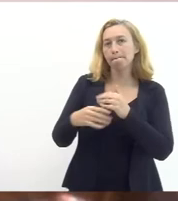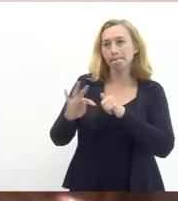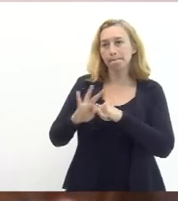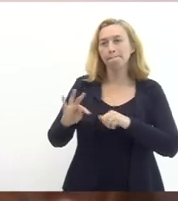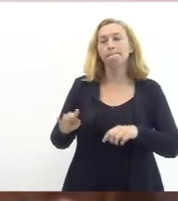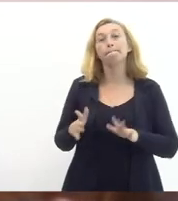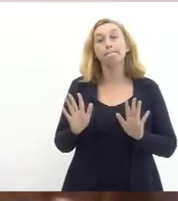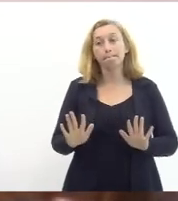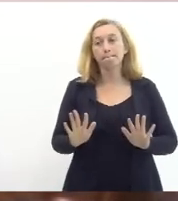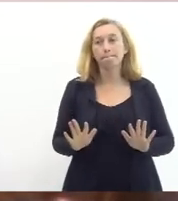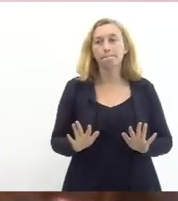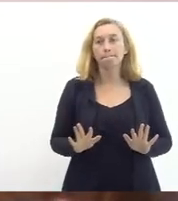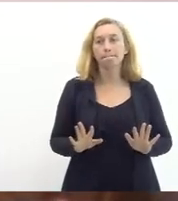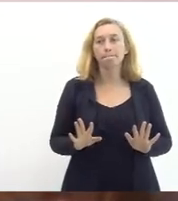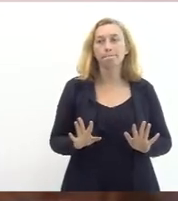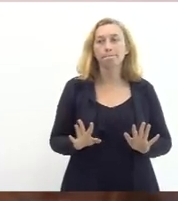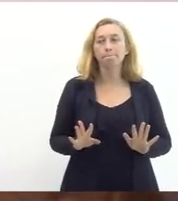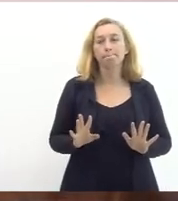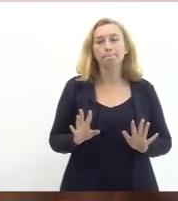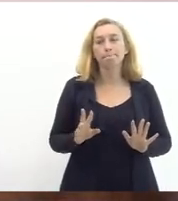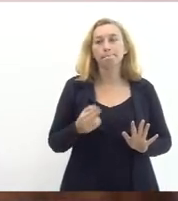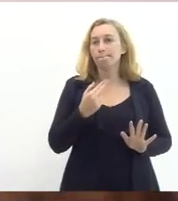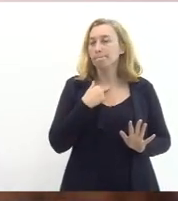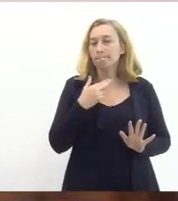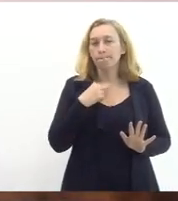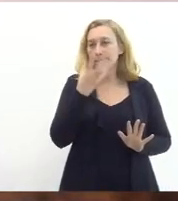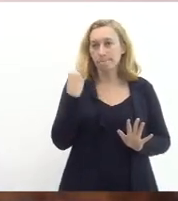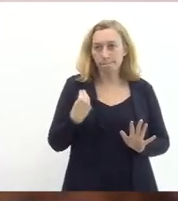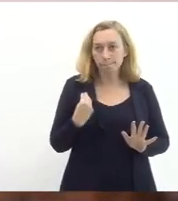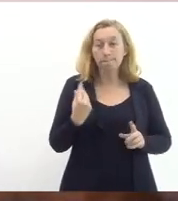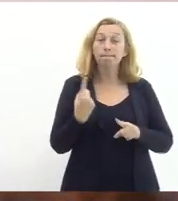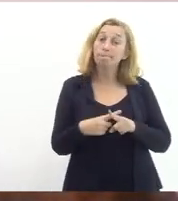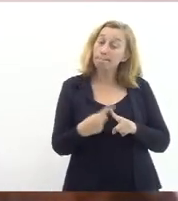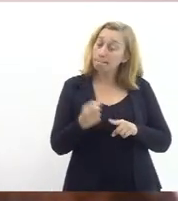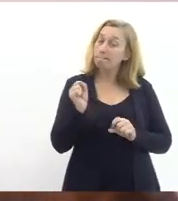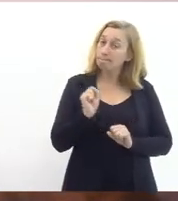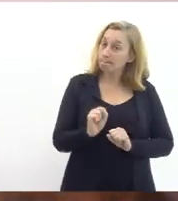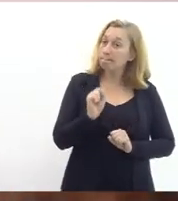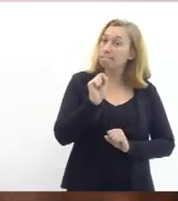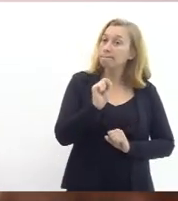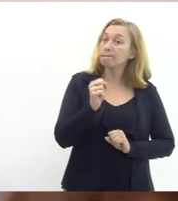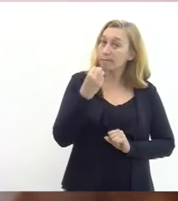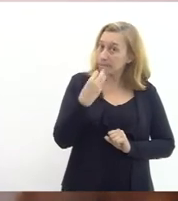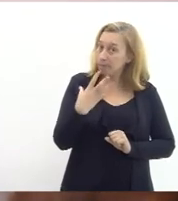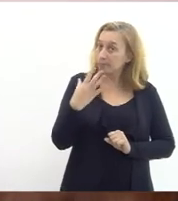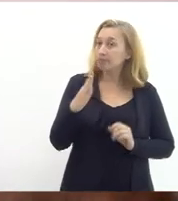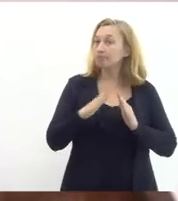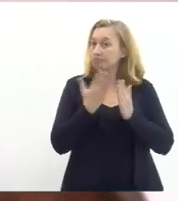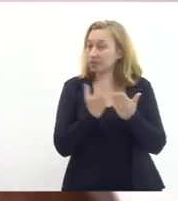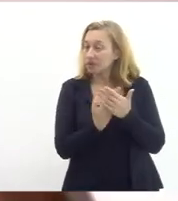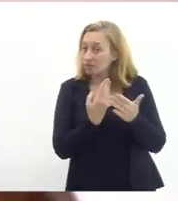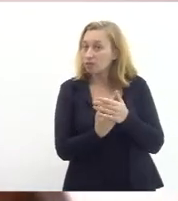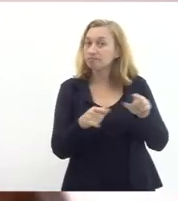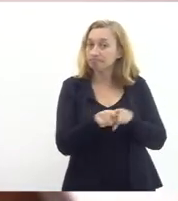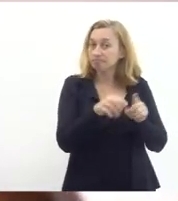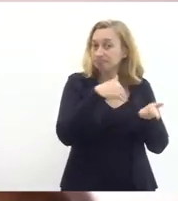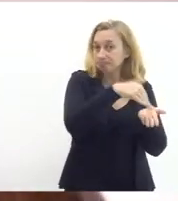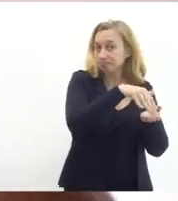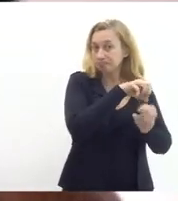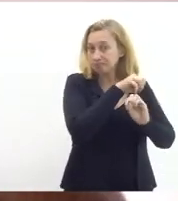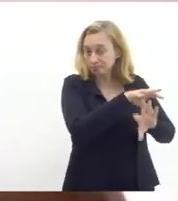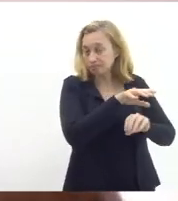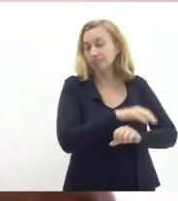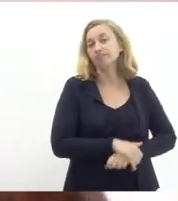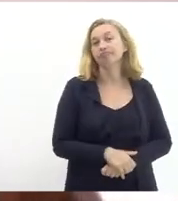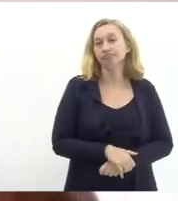mas de qualquer maneira eu acho que esse um instrumento que a gente não deve descartar porque pode ser útil a Faietec e útil a Seduc útil